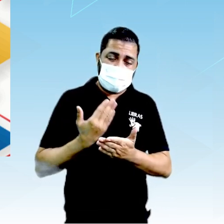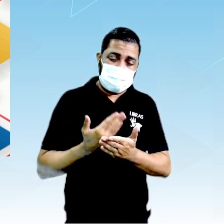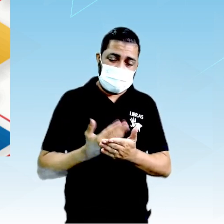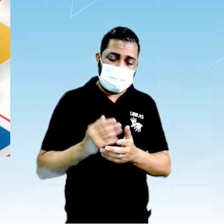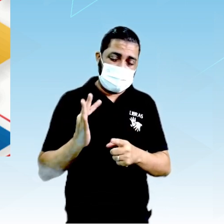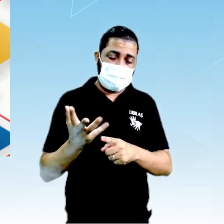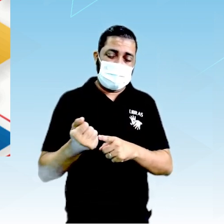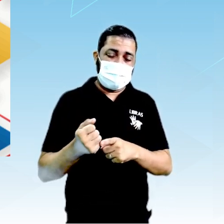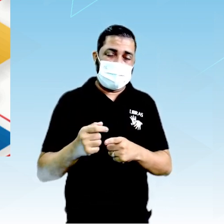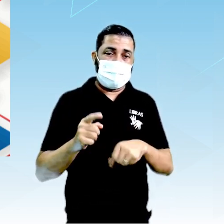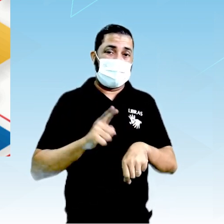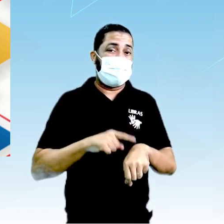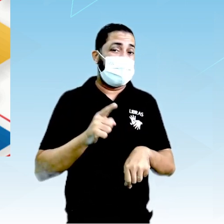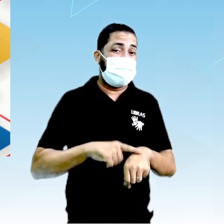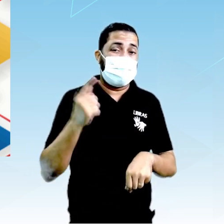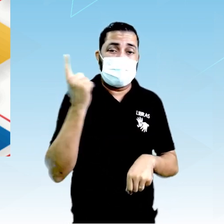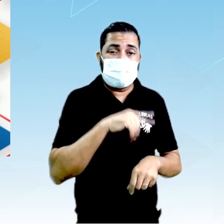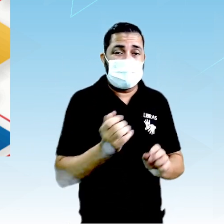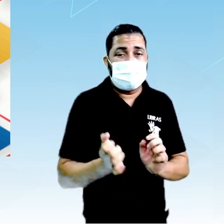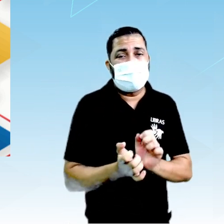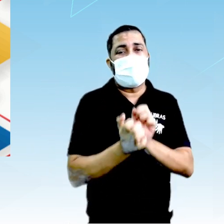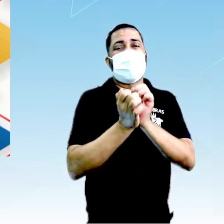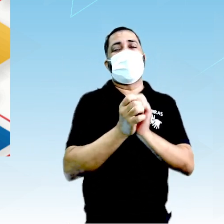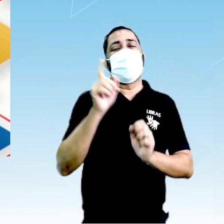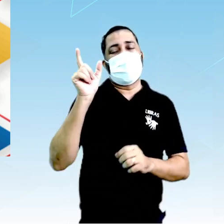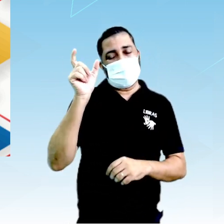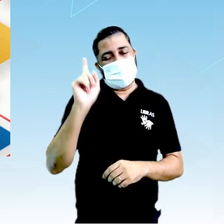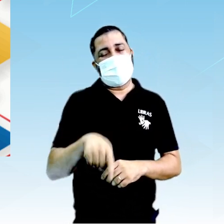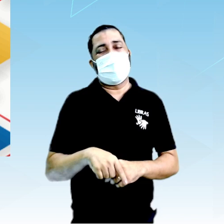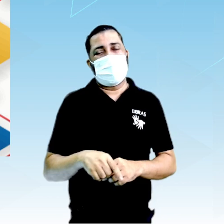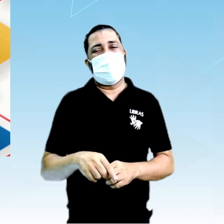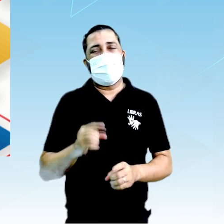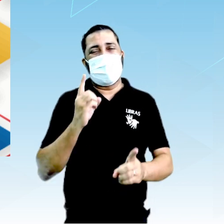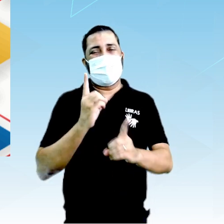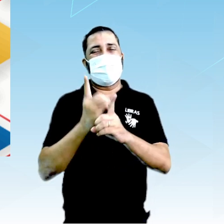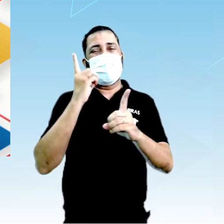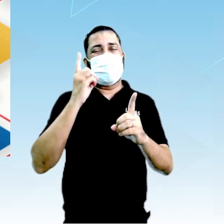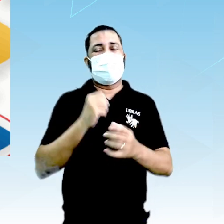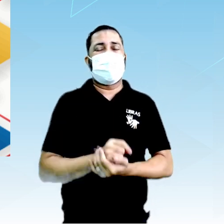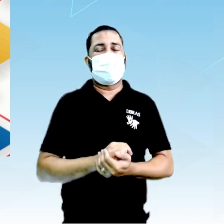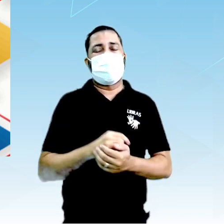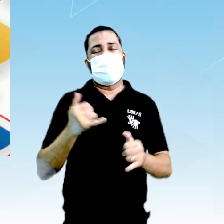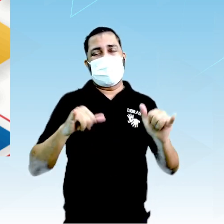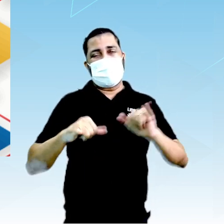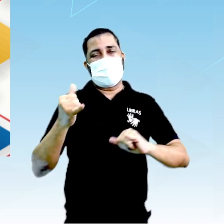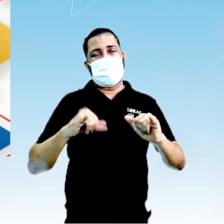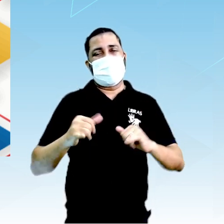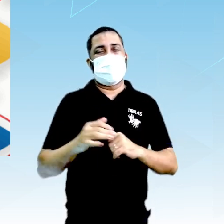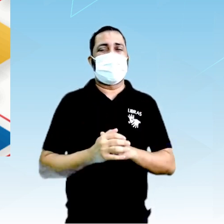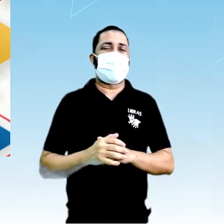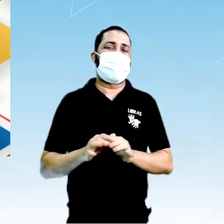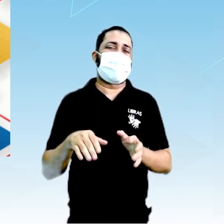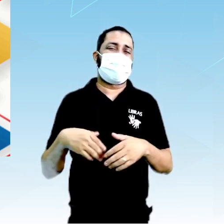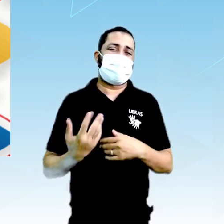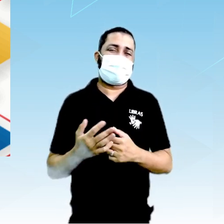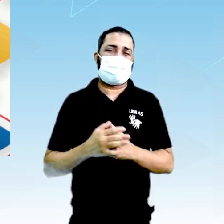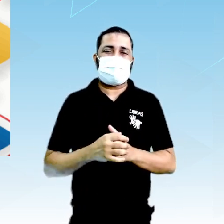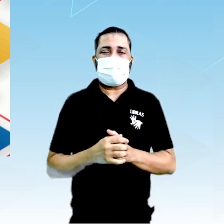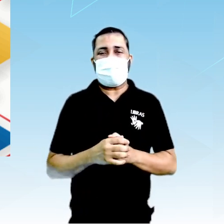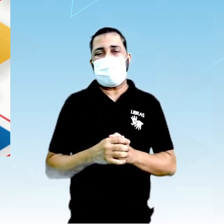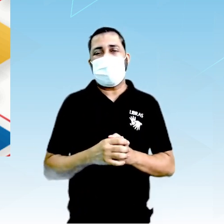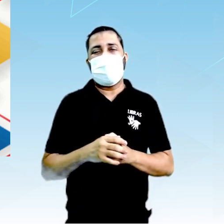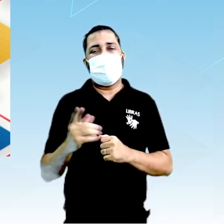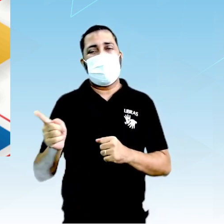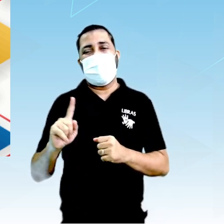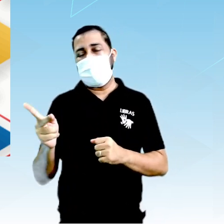físico, mas na hora de conquistar o prêmio Nobel foi enxergado ali, foi detectado pelos químicos. Evidentemente